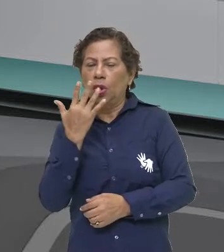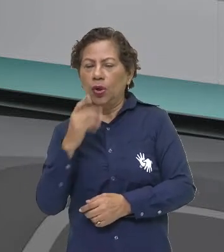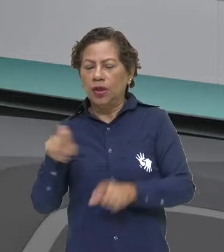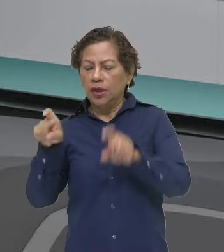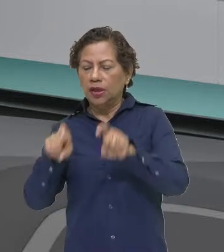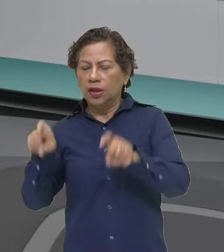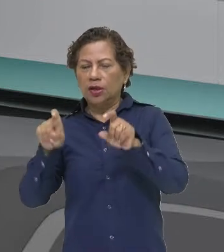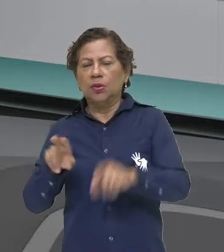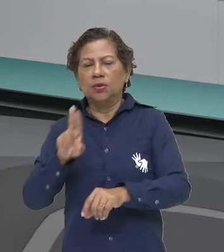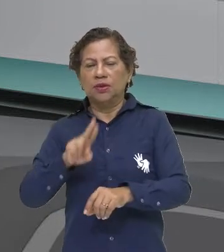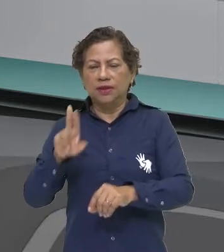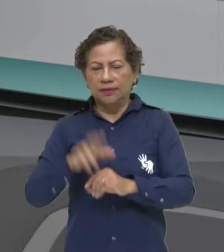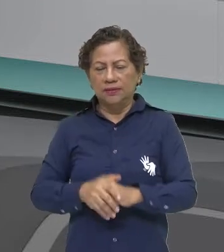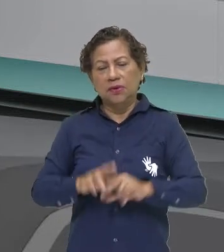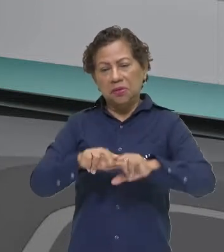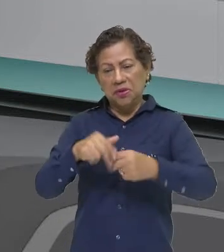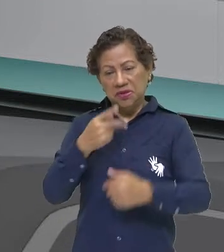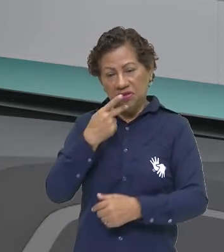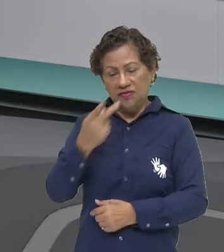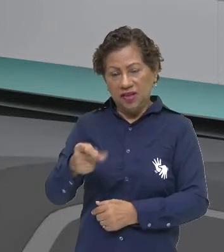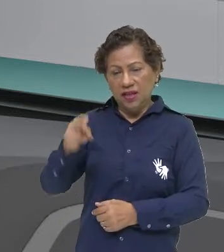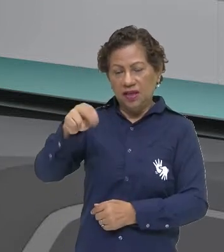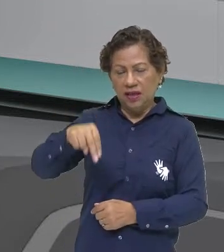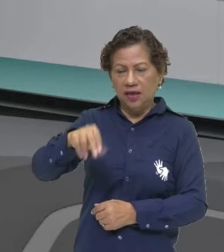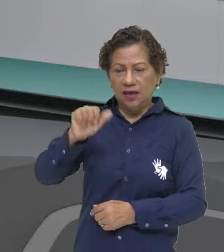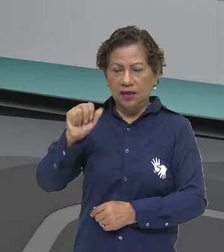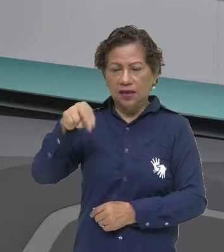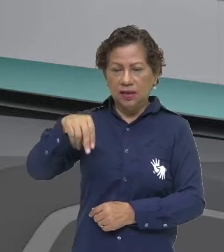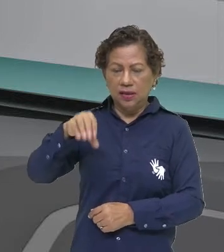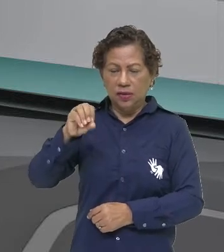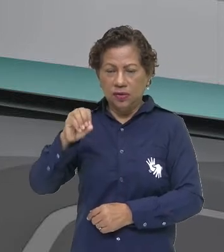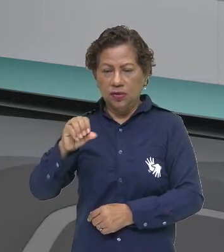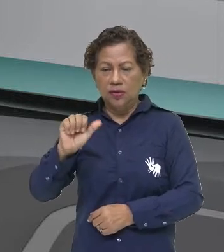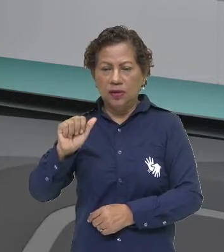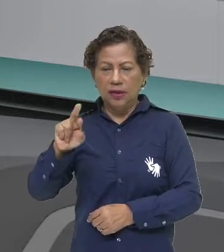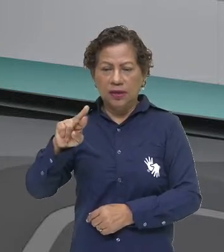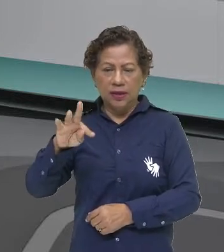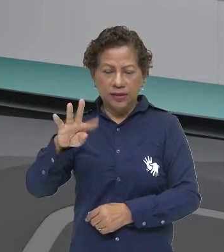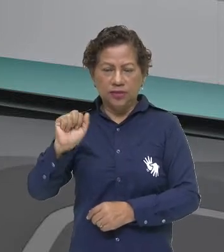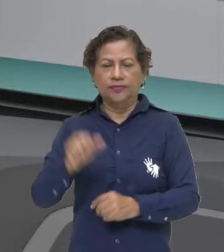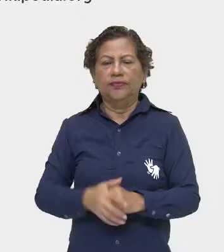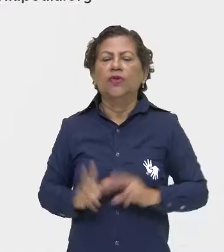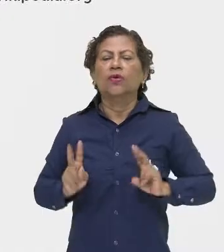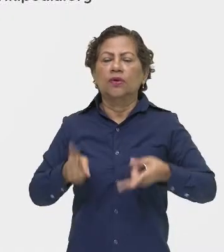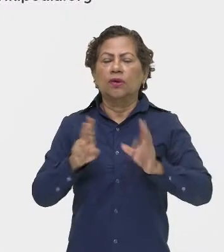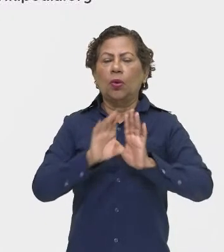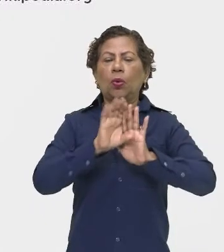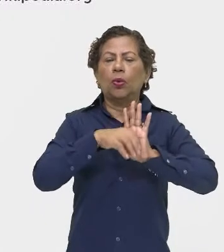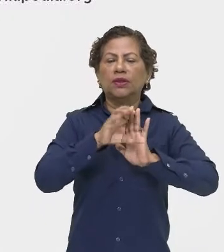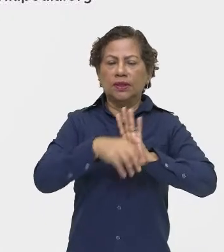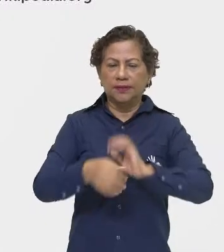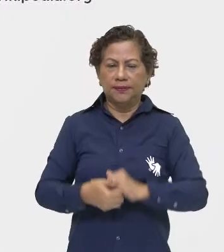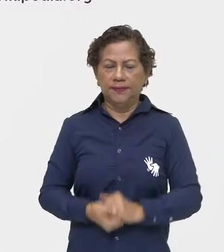Então, isso é chamado de nanoarte. Aí, continuando o nosso conceito de nanoarte, vamos lá?